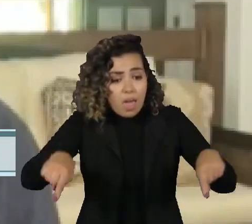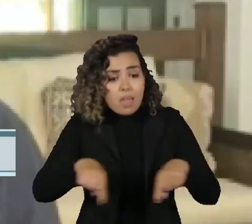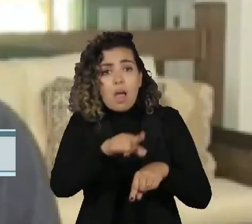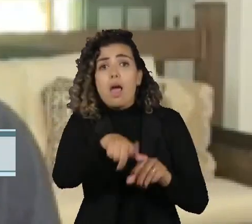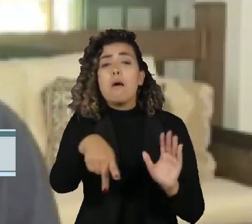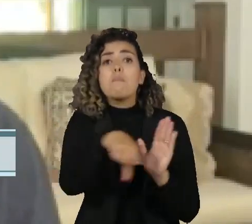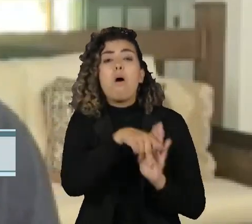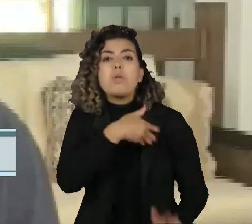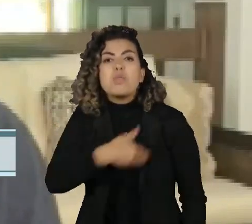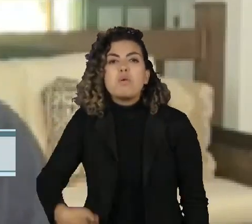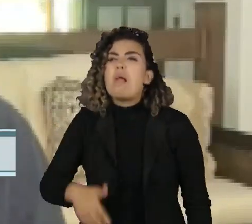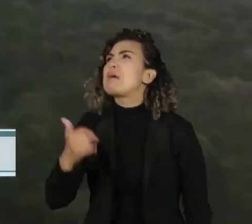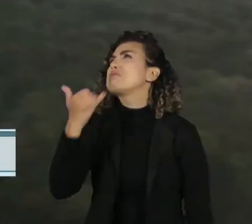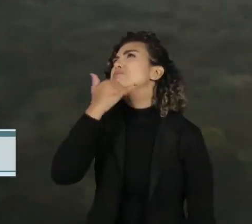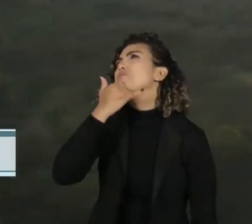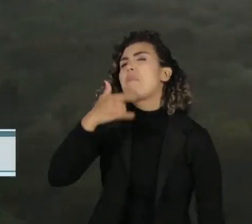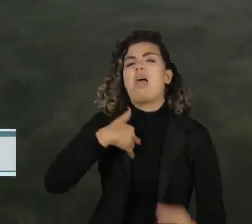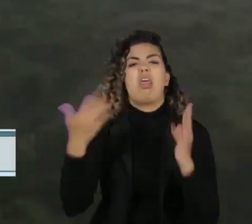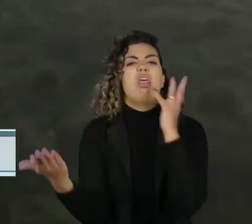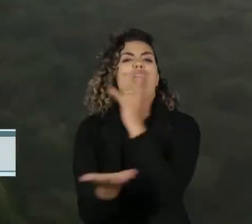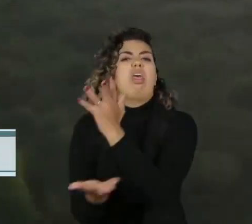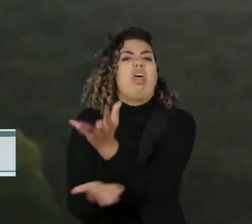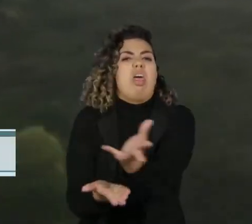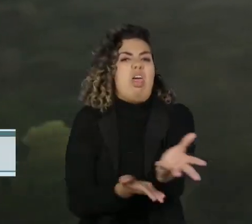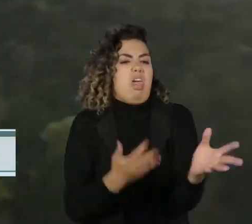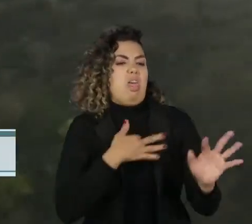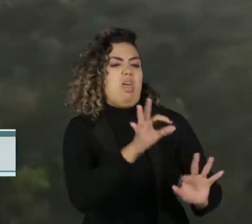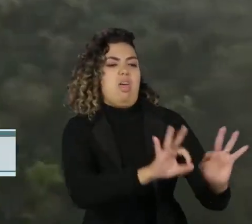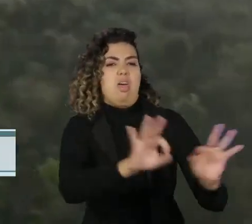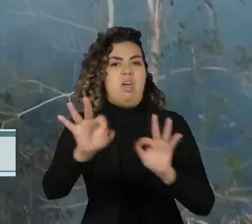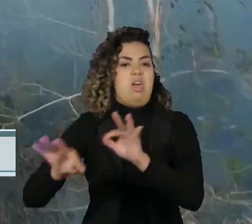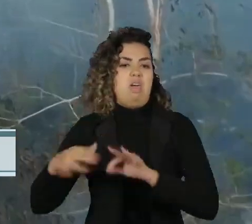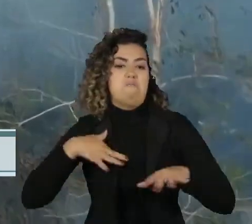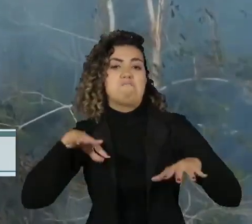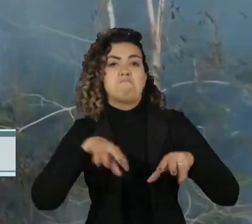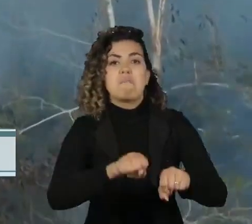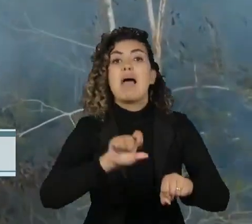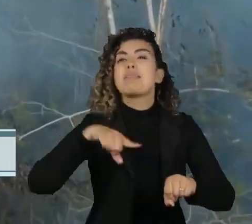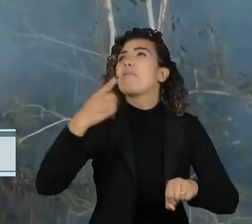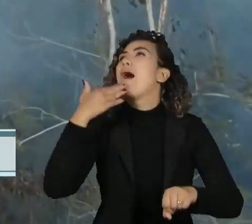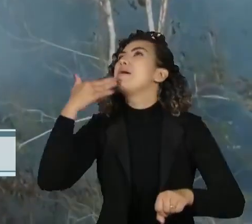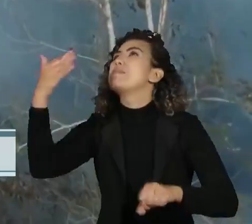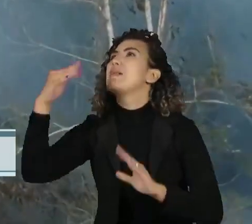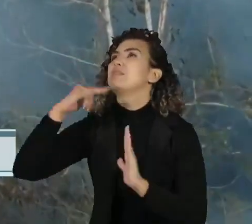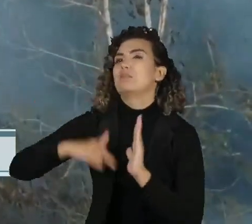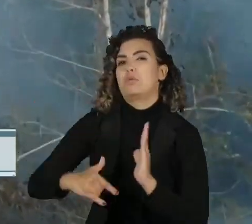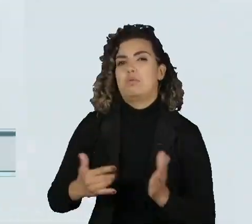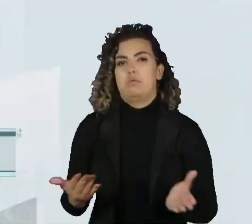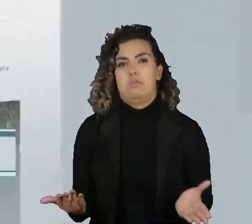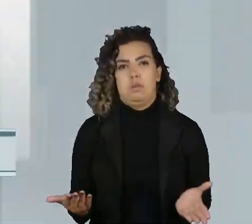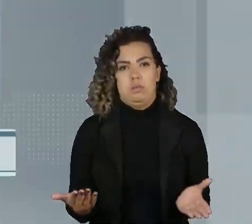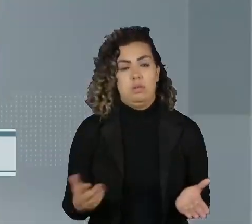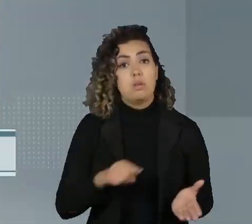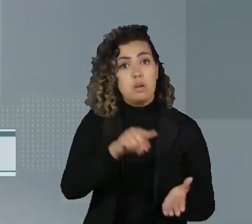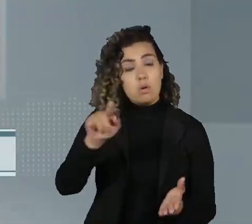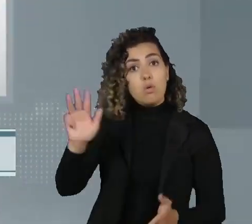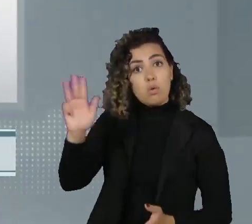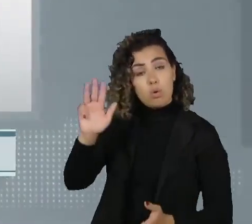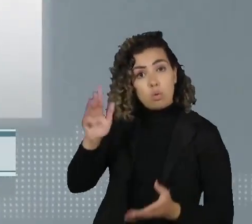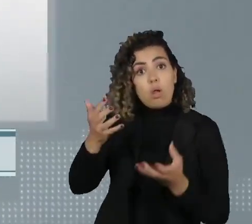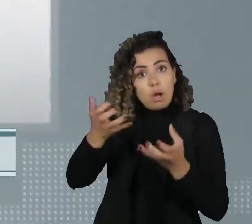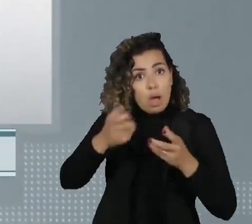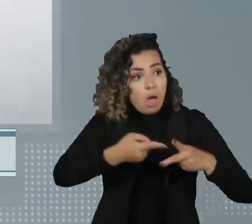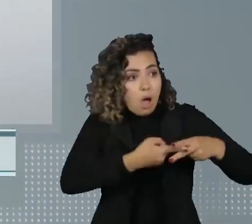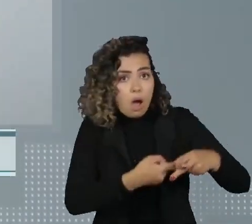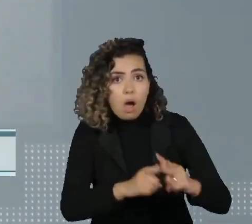solicito a titularização. Se o governo Lula quer interromper o ciclo de destruição da Amazônia, ele precisa definir